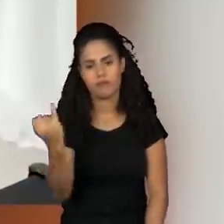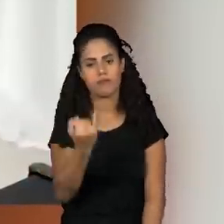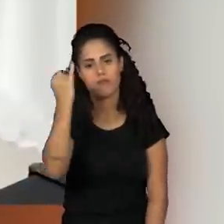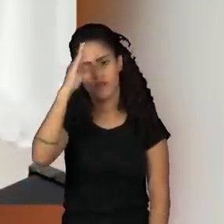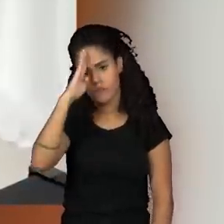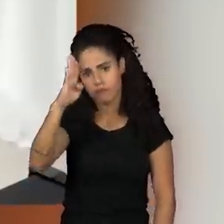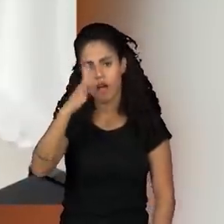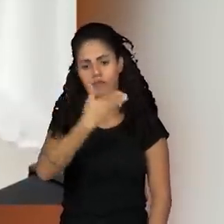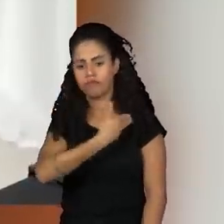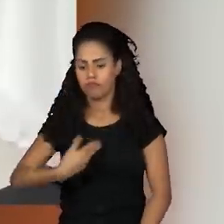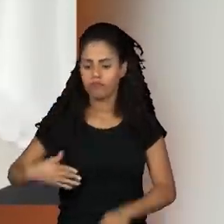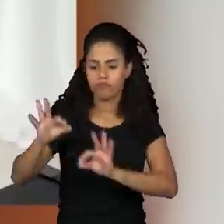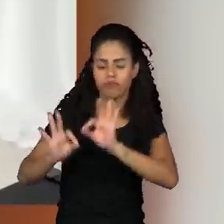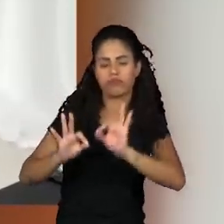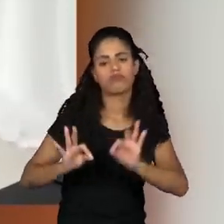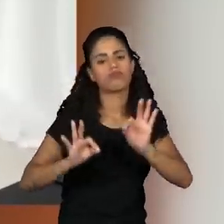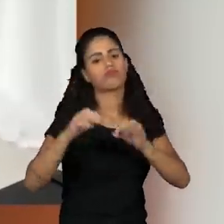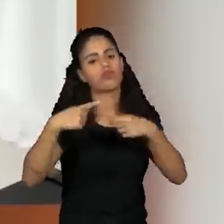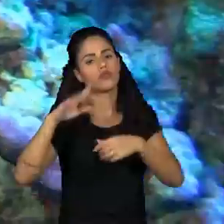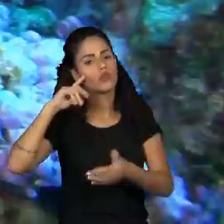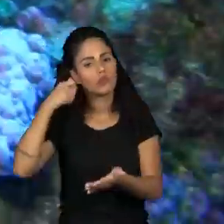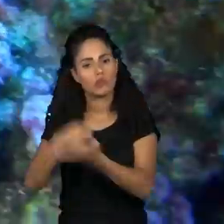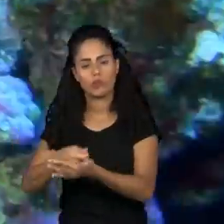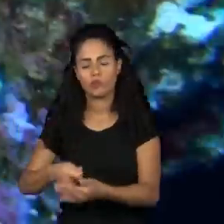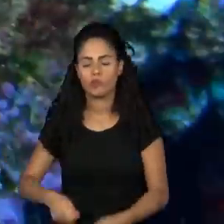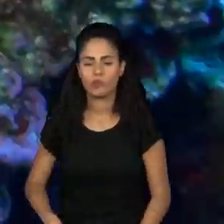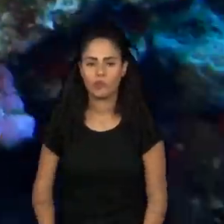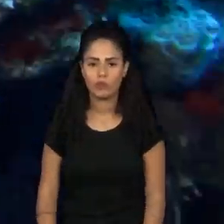nos planos de governo, dos nossos tomadores de decisão.